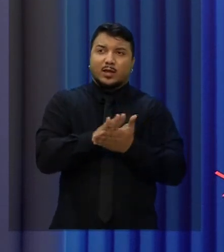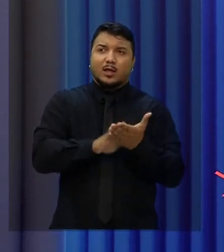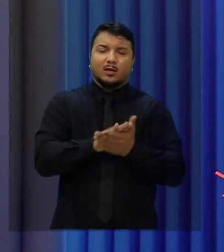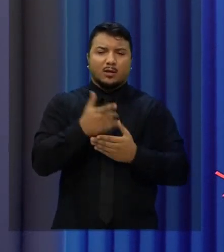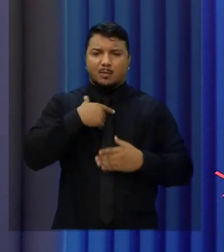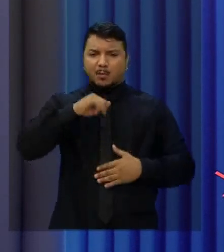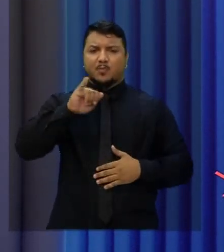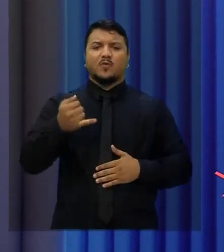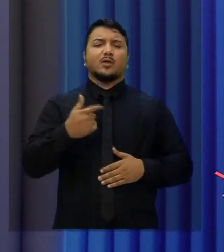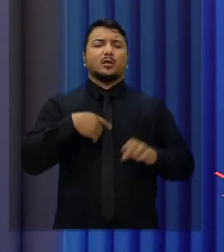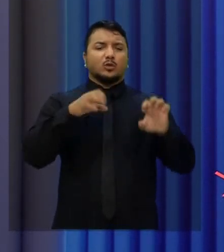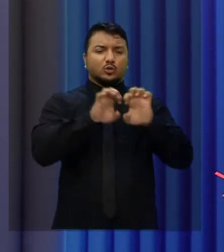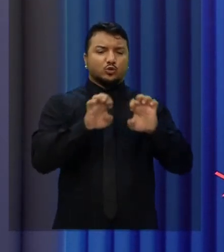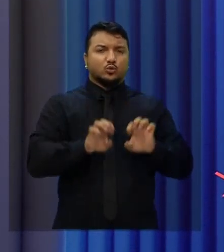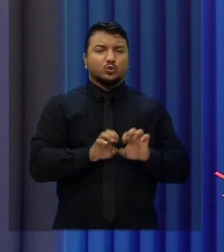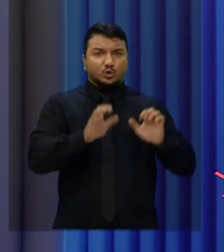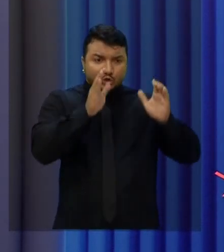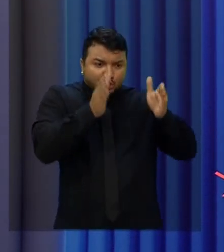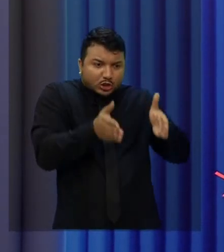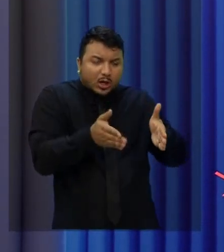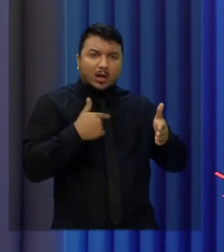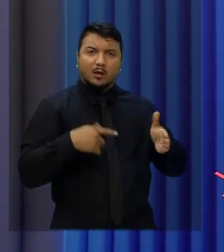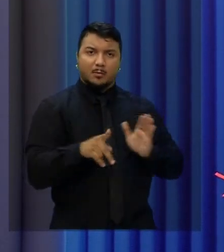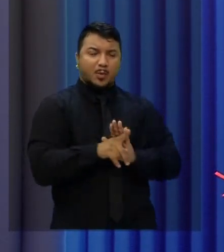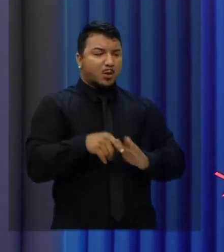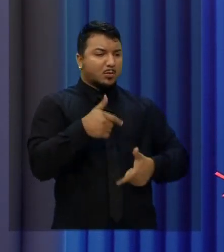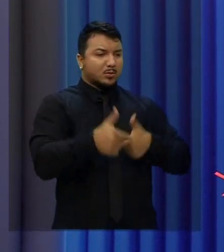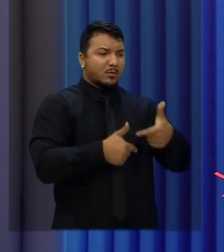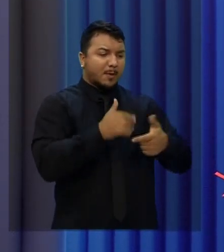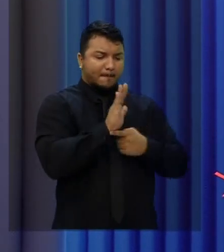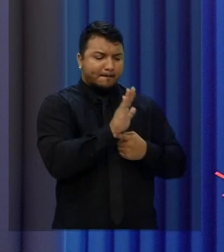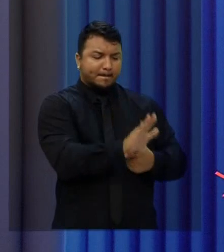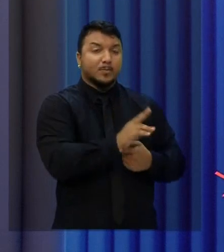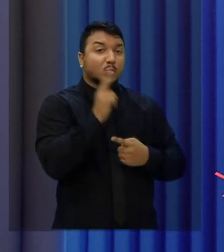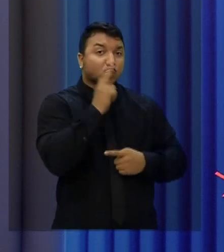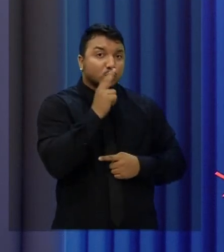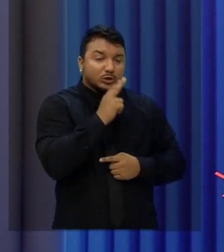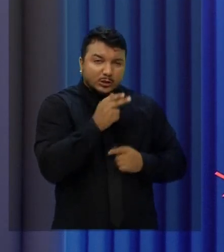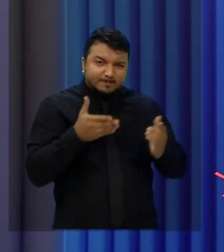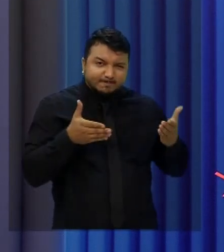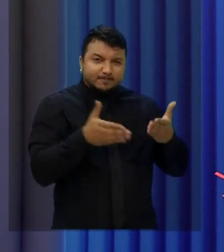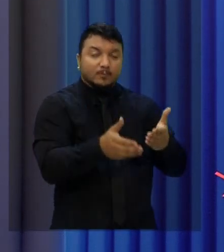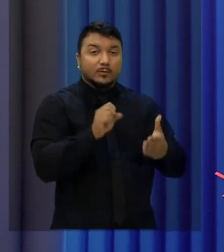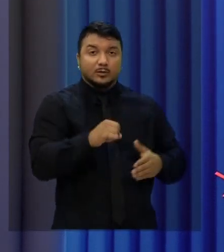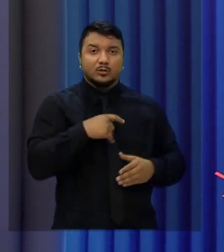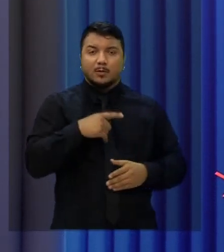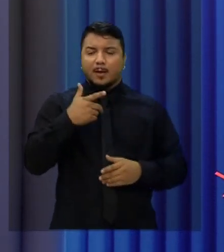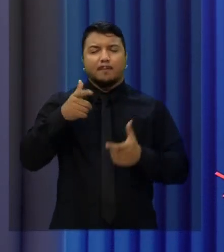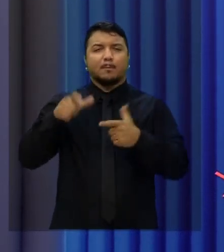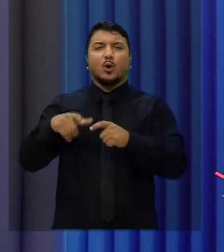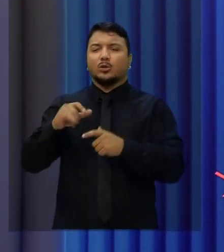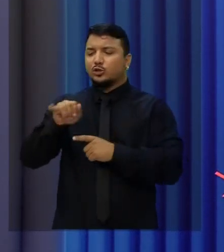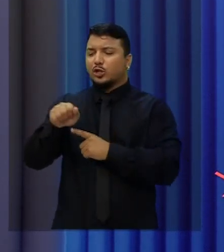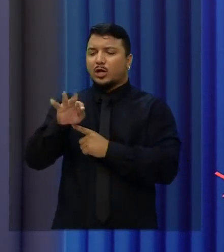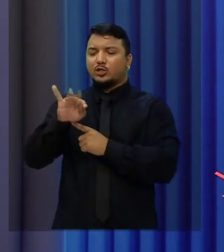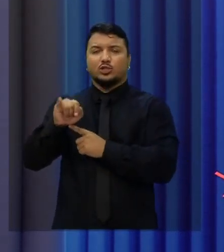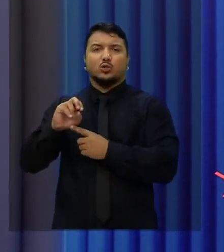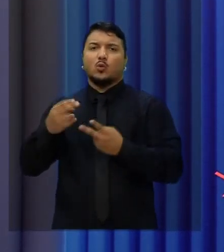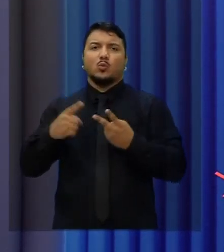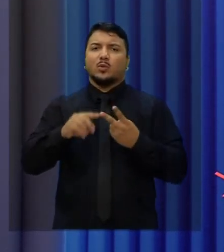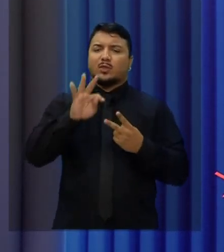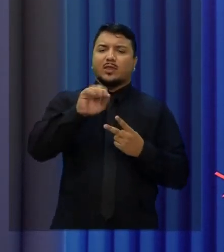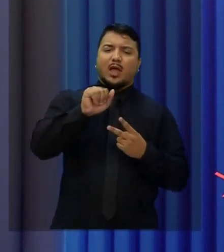estruturas dos hospitais regionais para ter o serviço de urgência e emergência, para que você que mora em Jati, para que você que mora em Tarrafas,